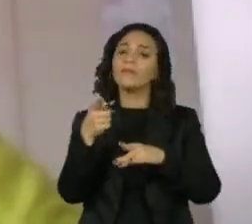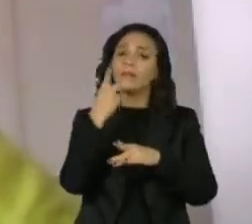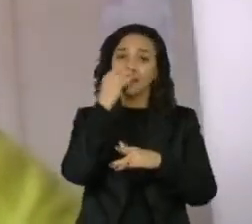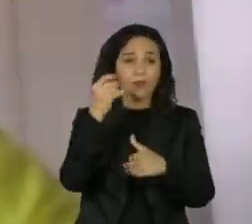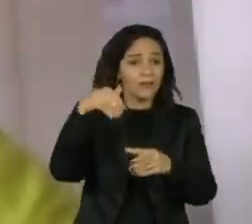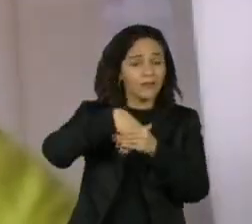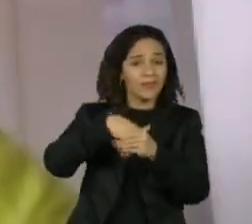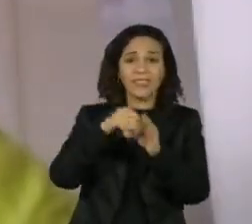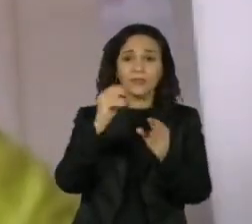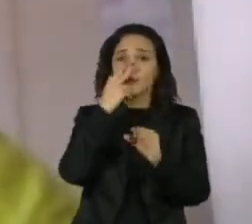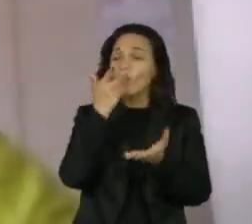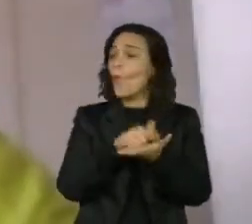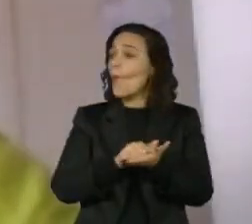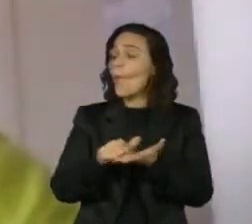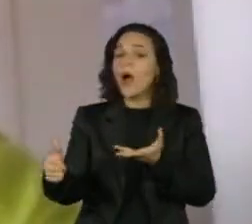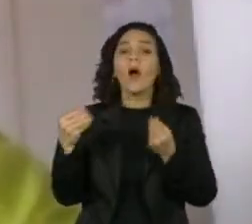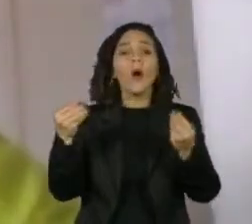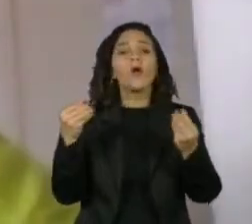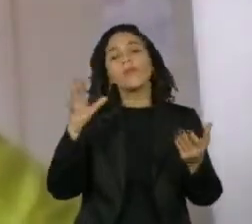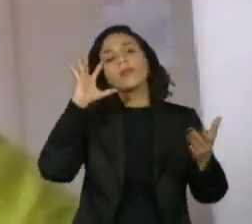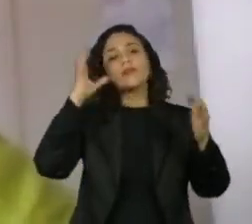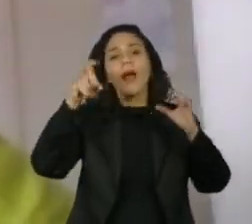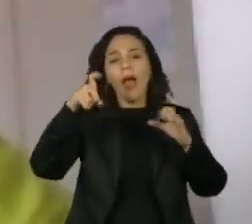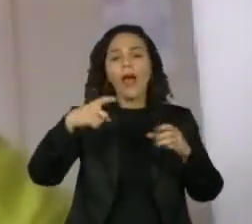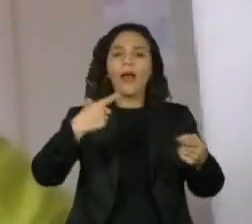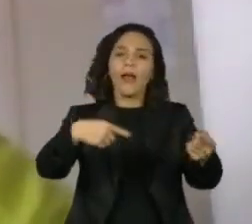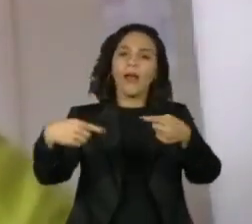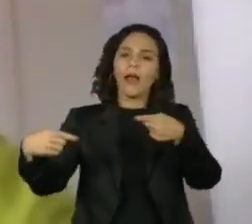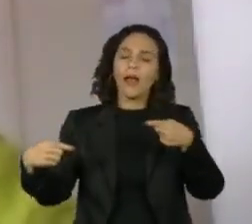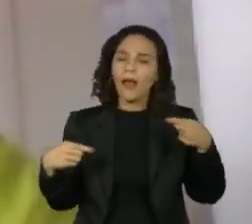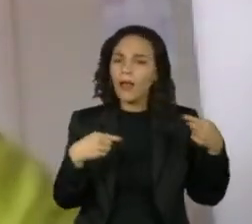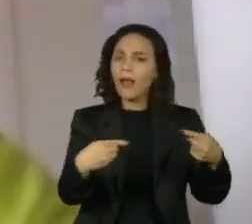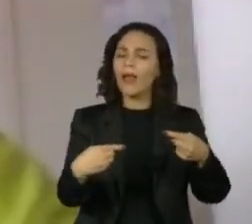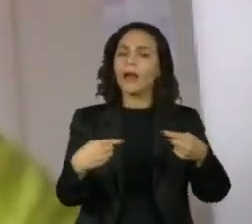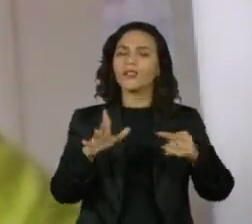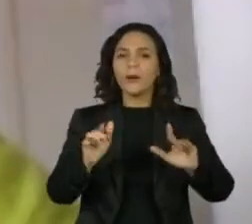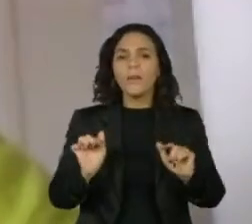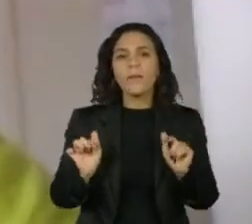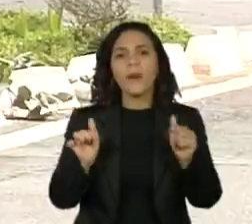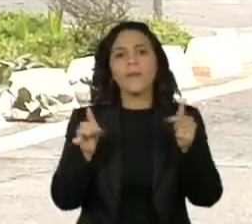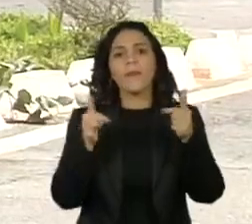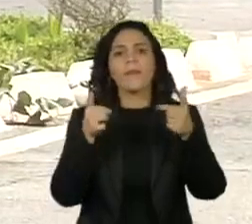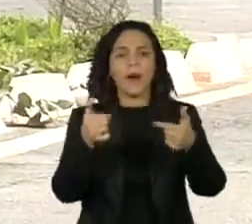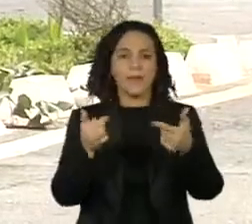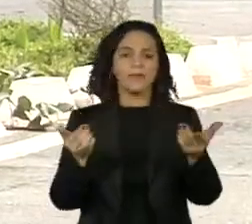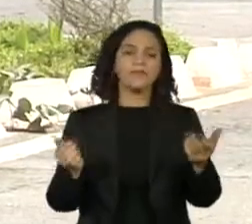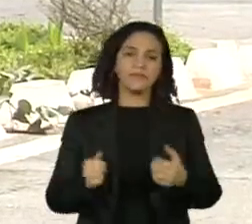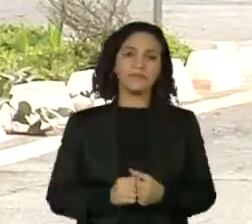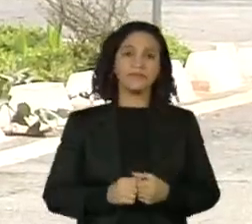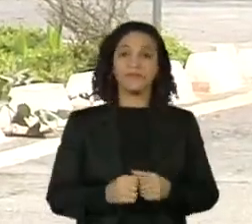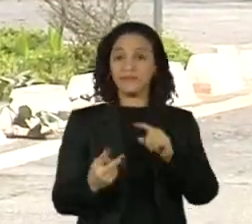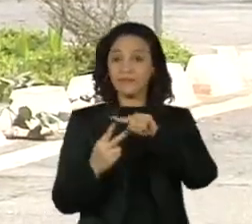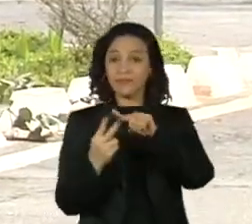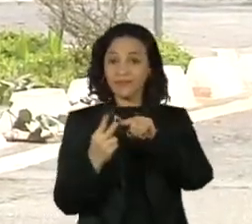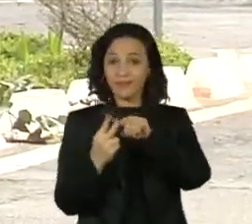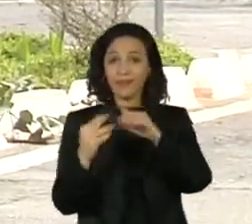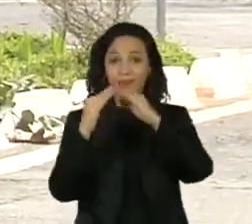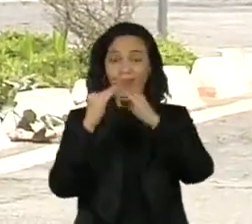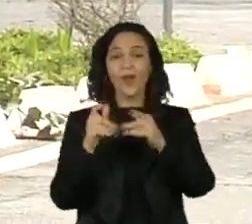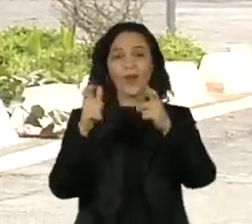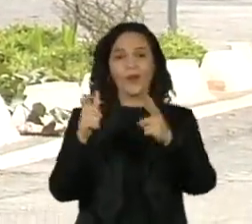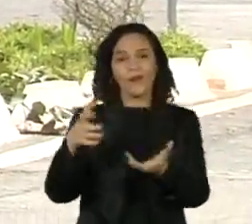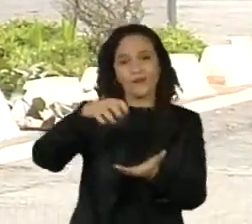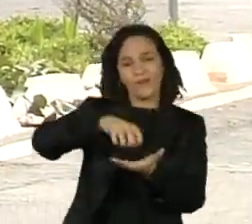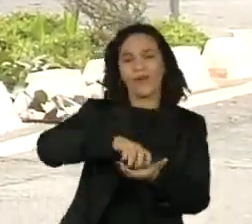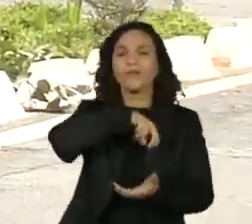no momento que nós devemos estar debatendo esse tema com muita evidência. Cristina e Valéria, moradoras do bairro do